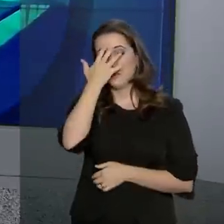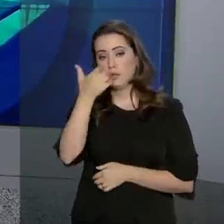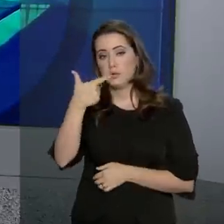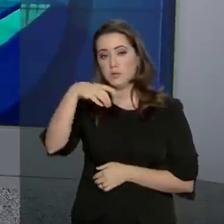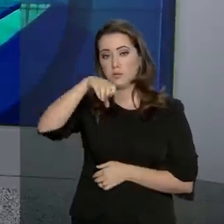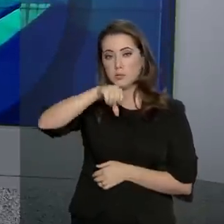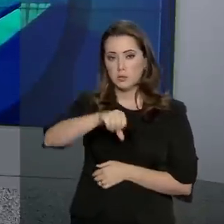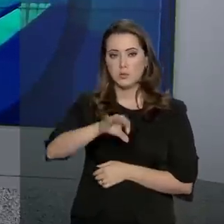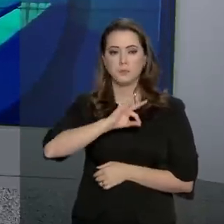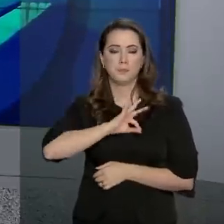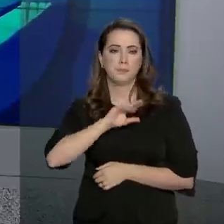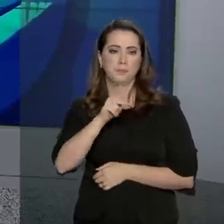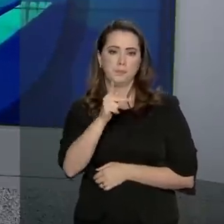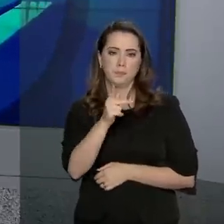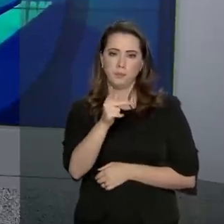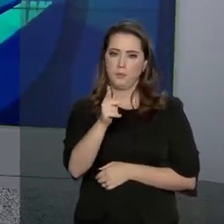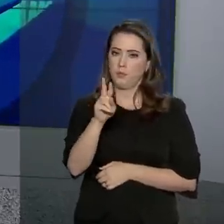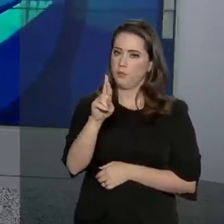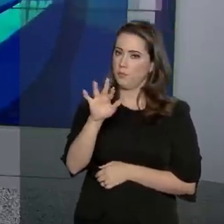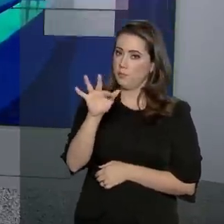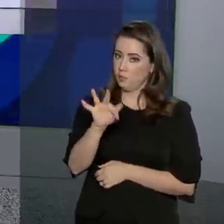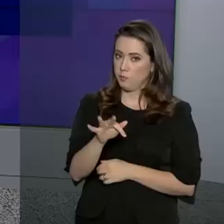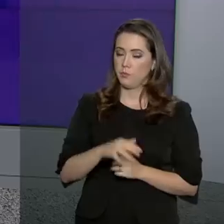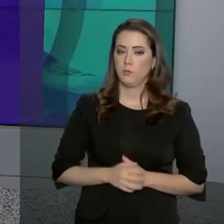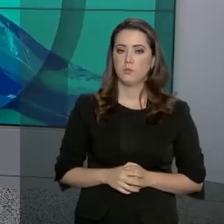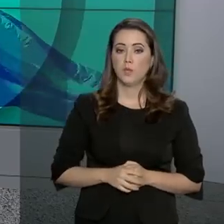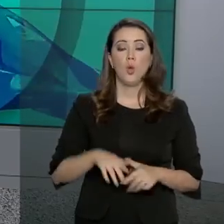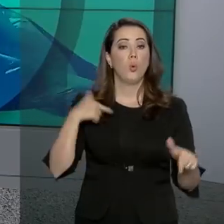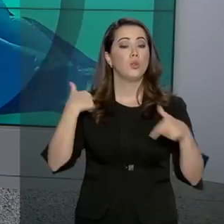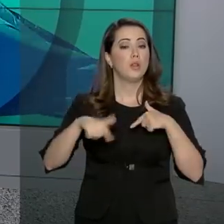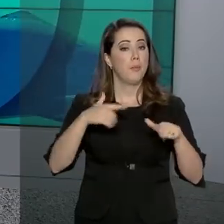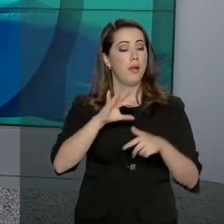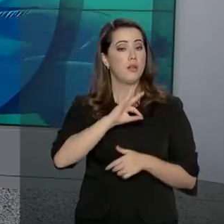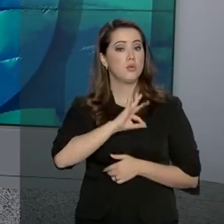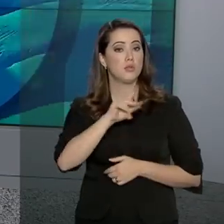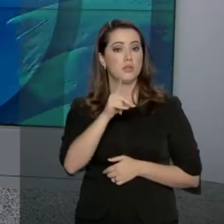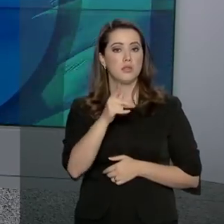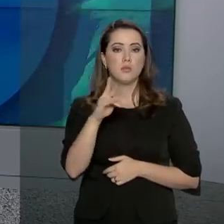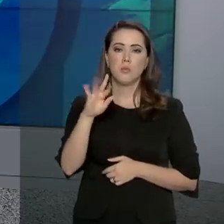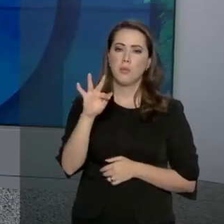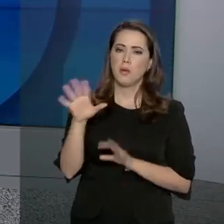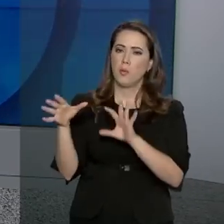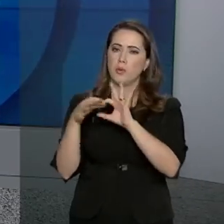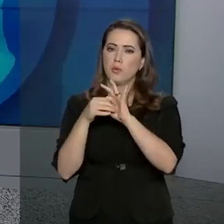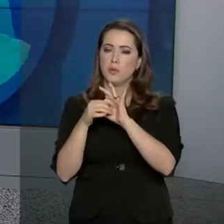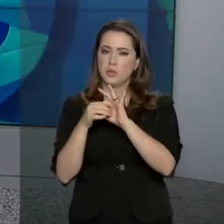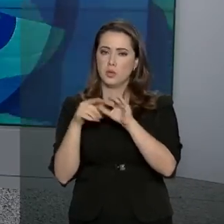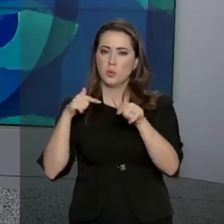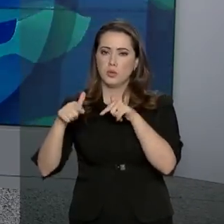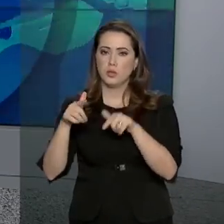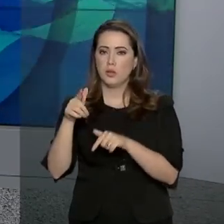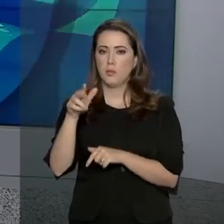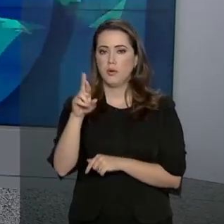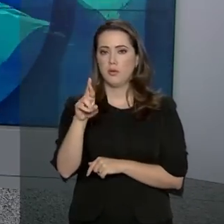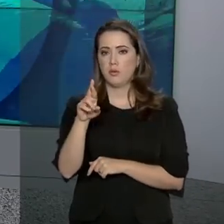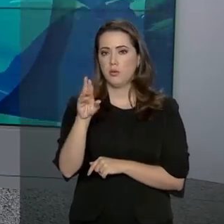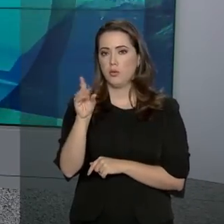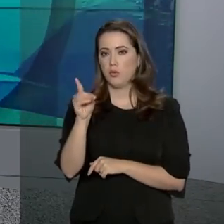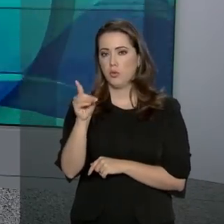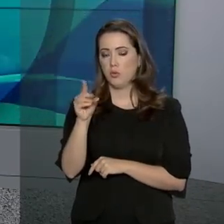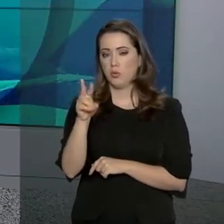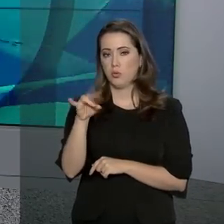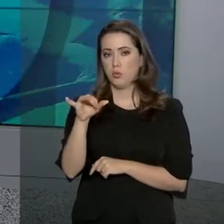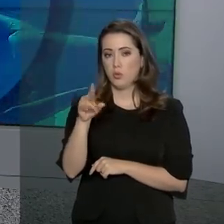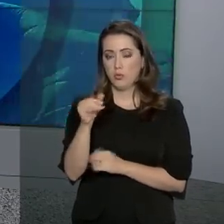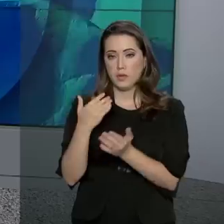2019 da Polícia Rodoviária Federal. A ação é integrada à Operação Rodovida, que começou em 14 de